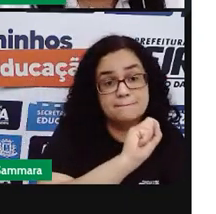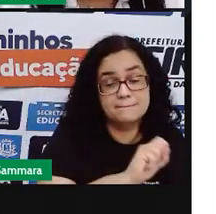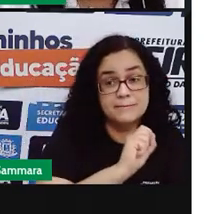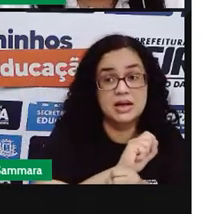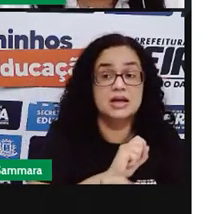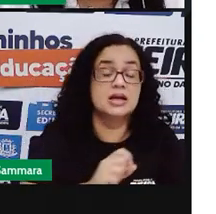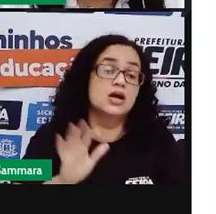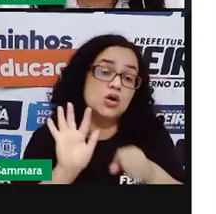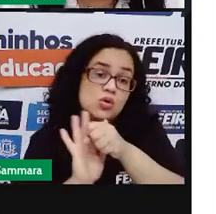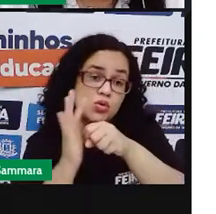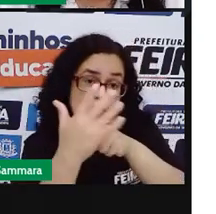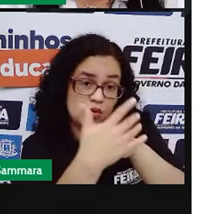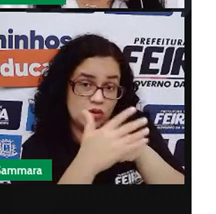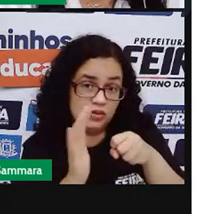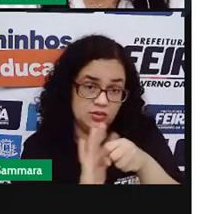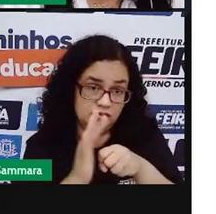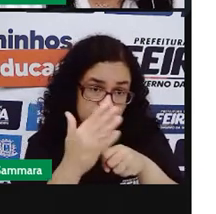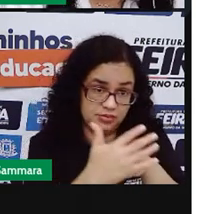coronavírus.